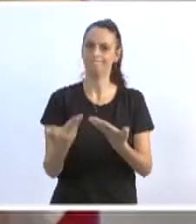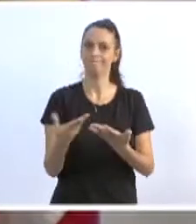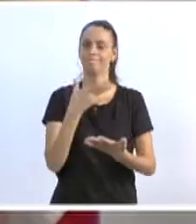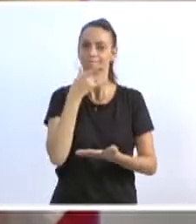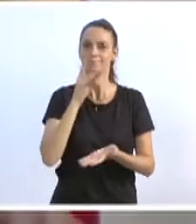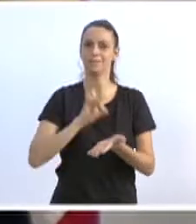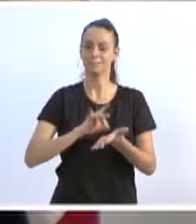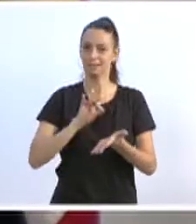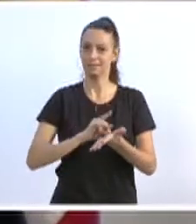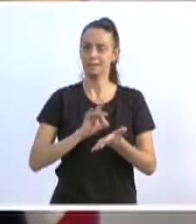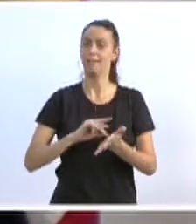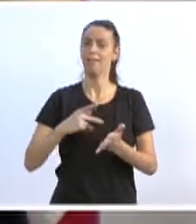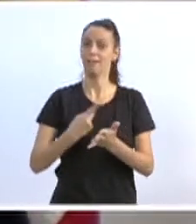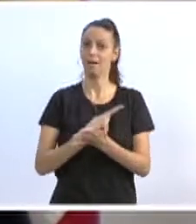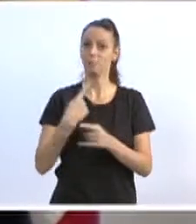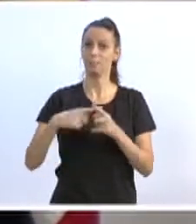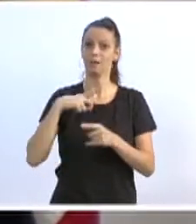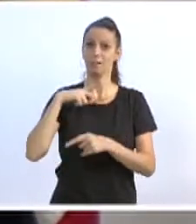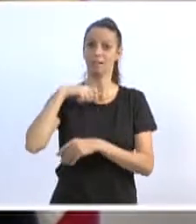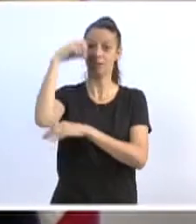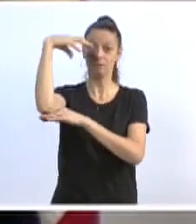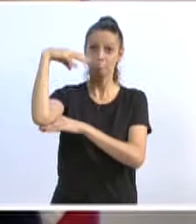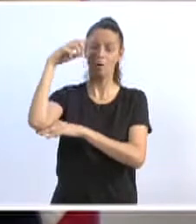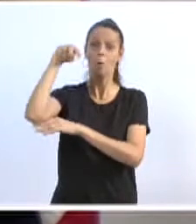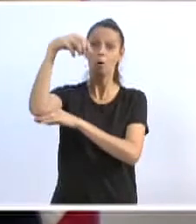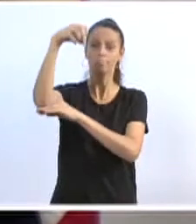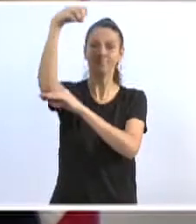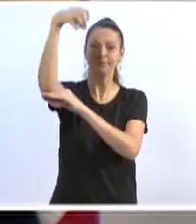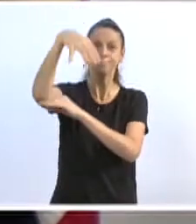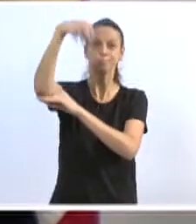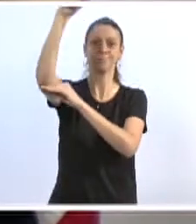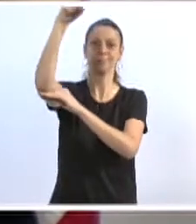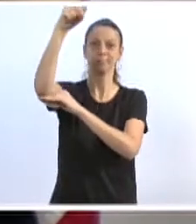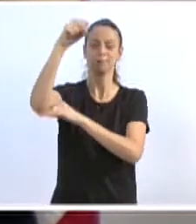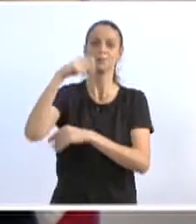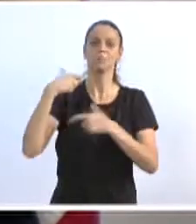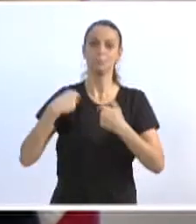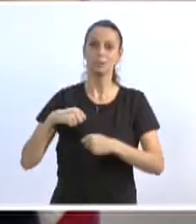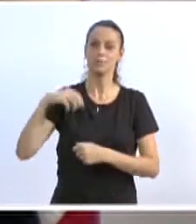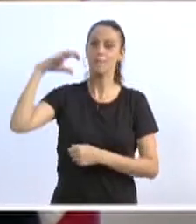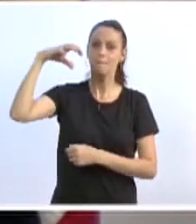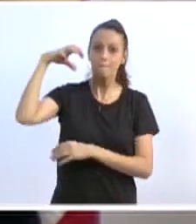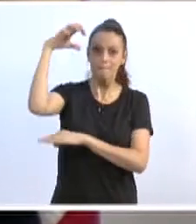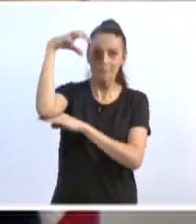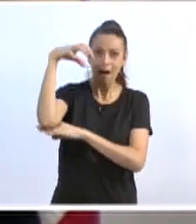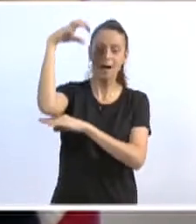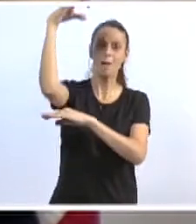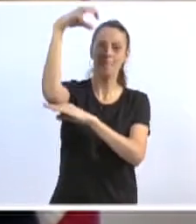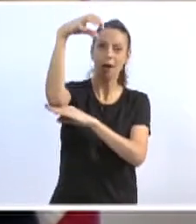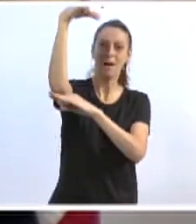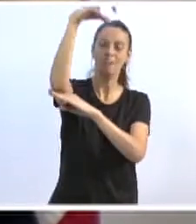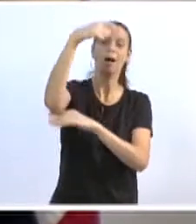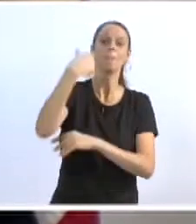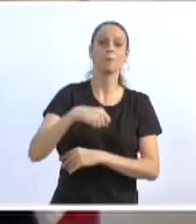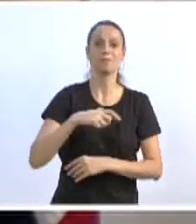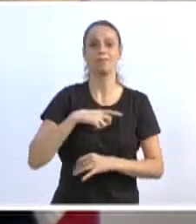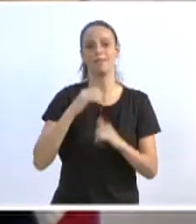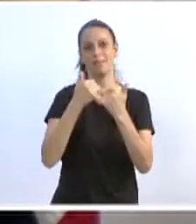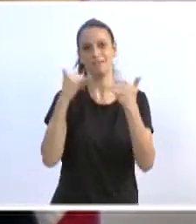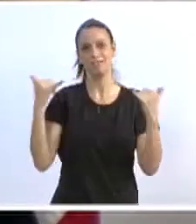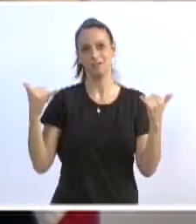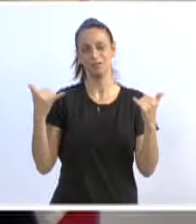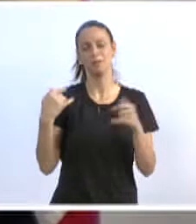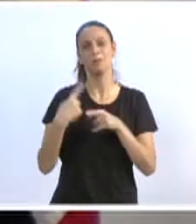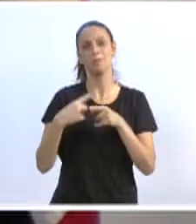que depois vou questionar ali no requerimento, em cada poste da Vila fosse colocado um braço de energia, eu tenho certeza que à